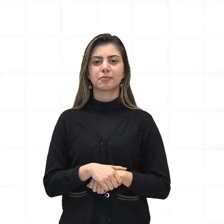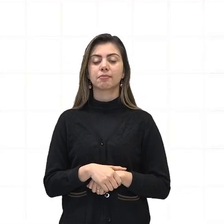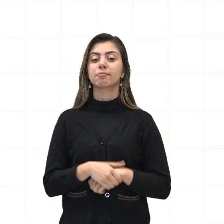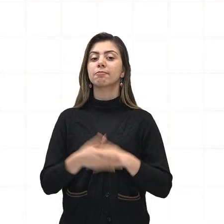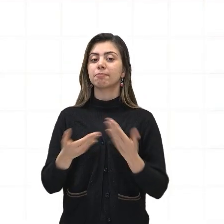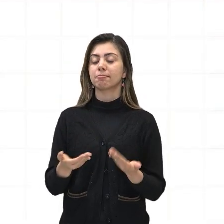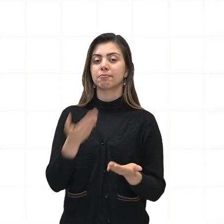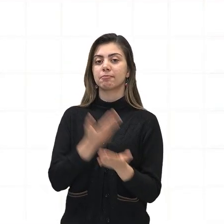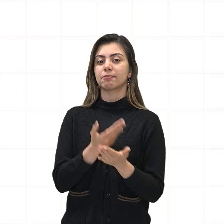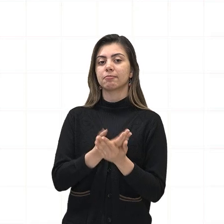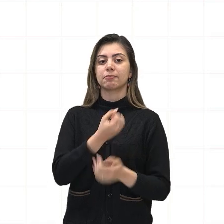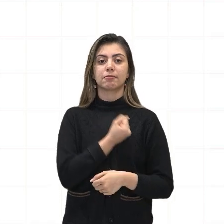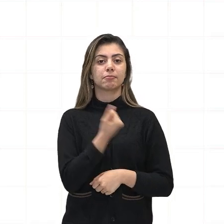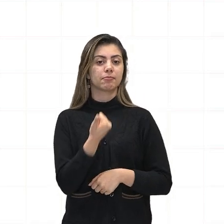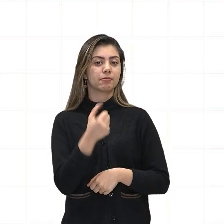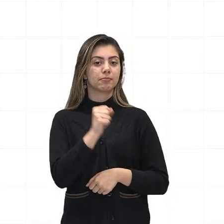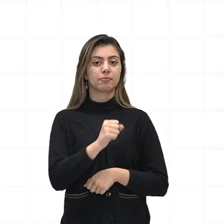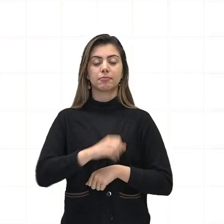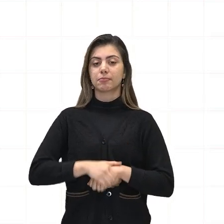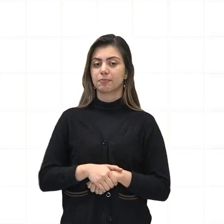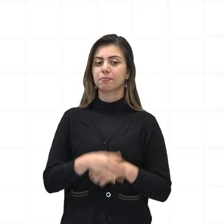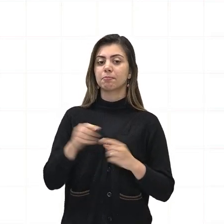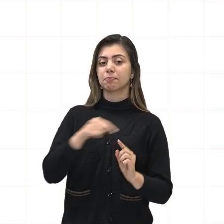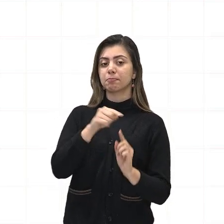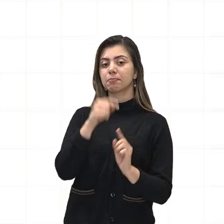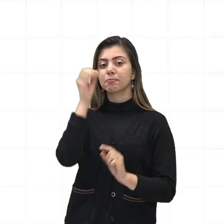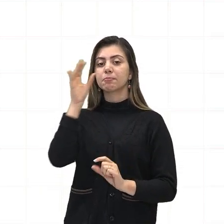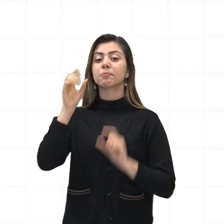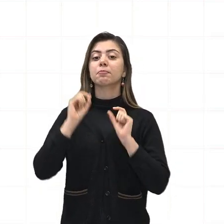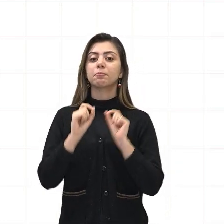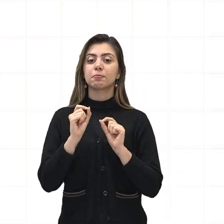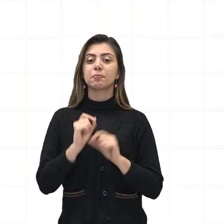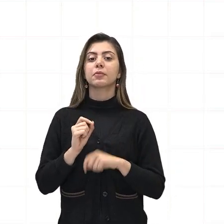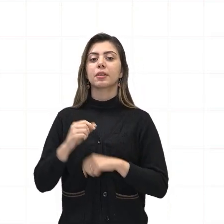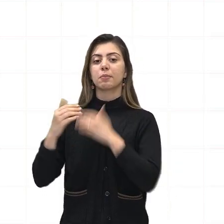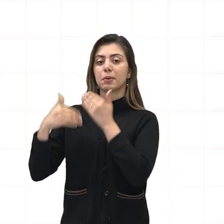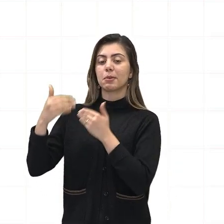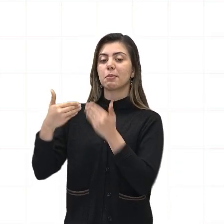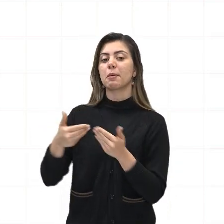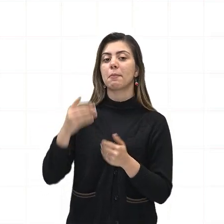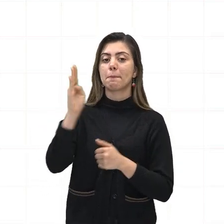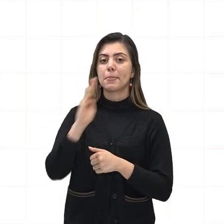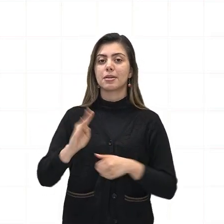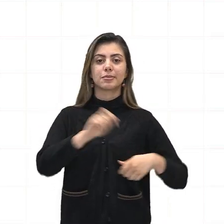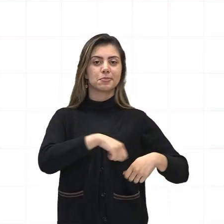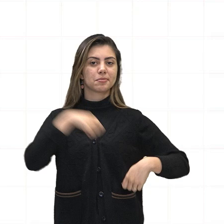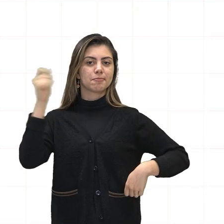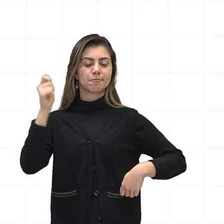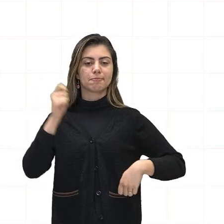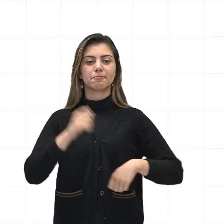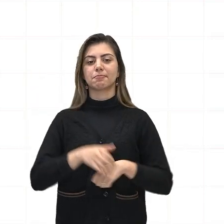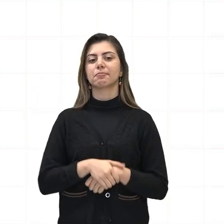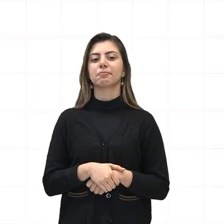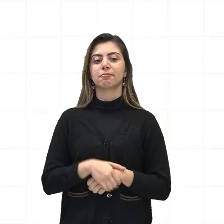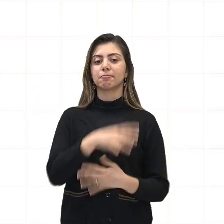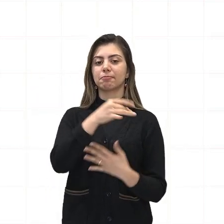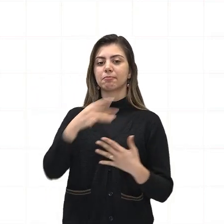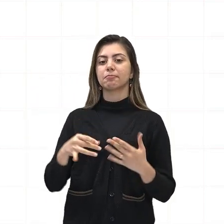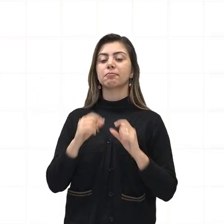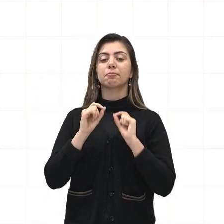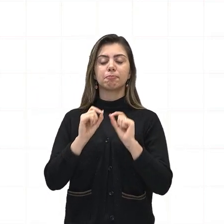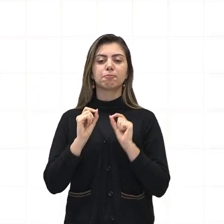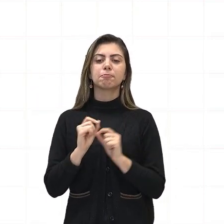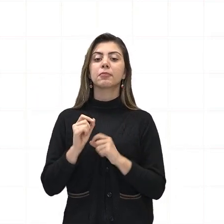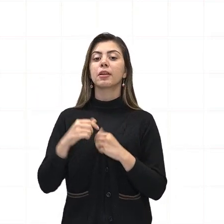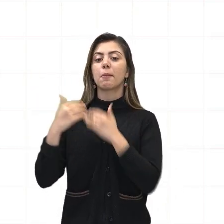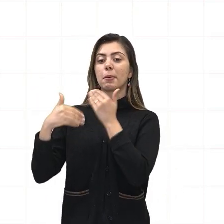Aula de número 18. Objeto de conhecimento. Os caminhos até a independência do Brasil. Detalhamento.